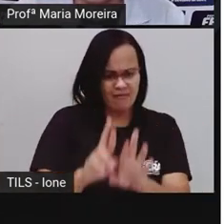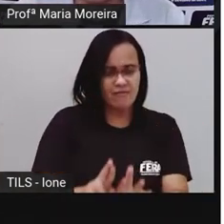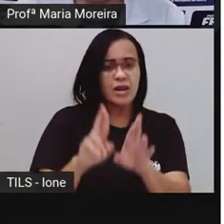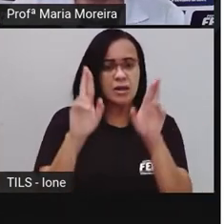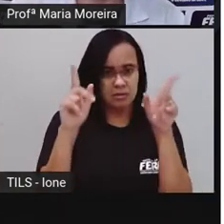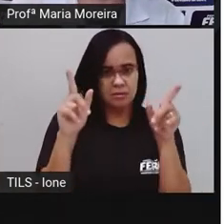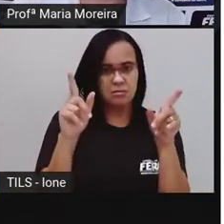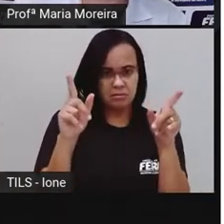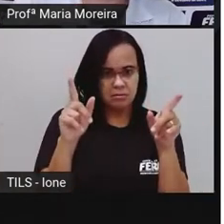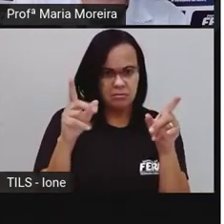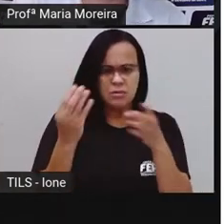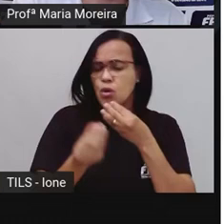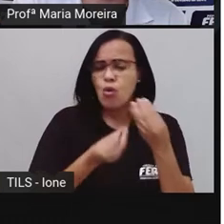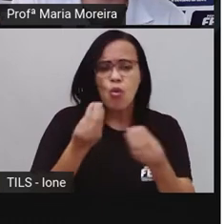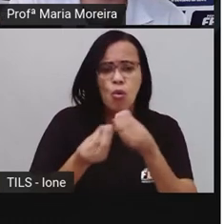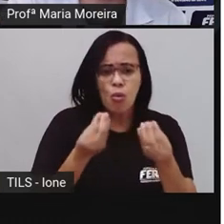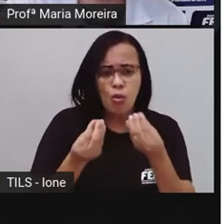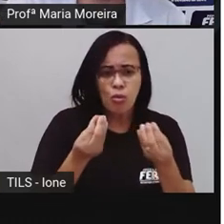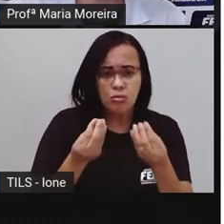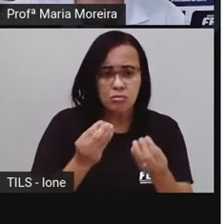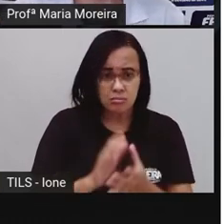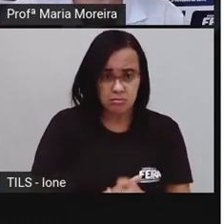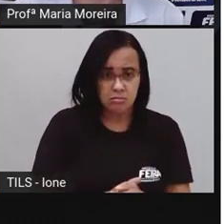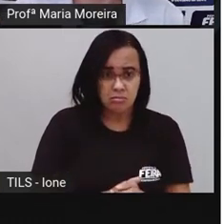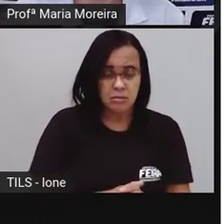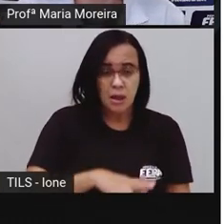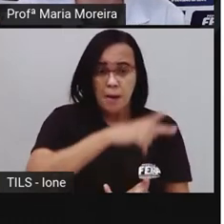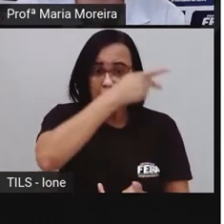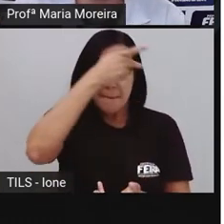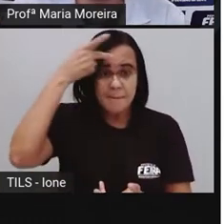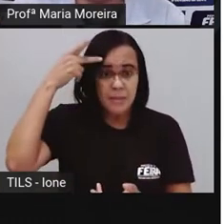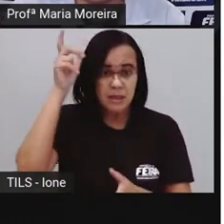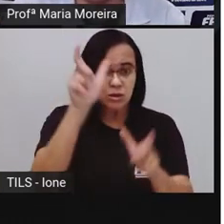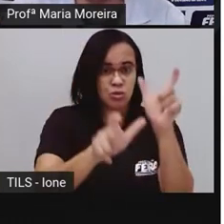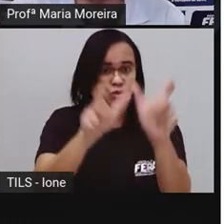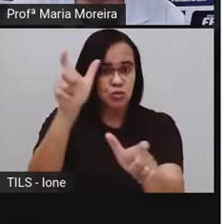pessoal? Eu estou tratando as pessoas de uma forma única,